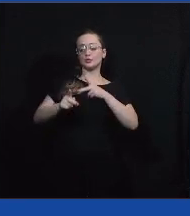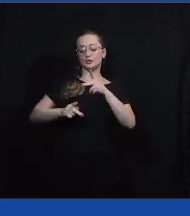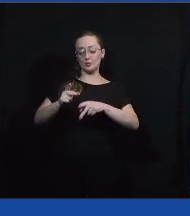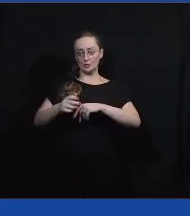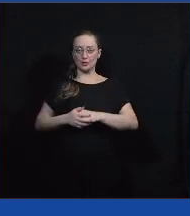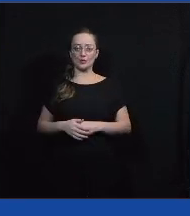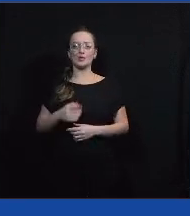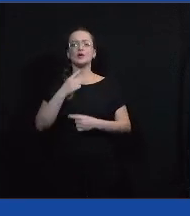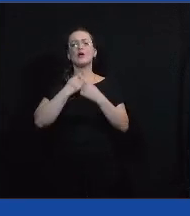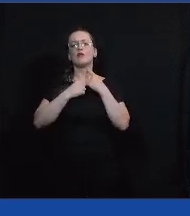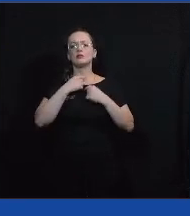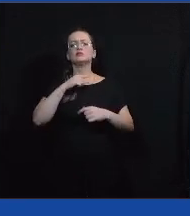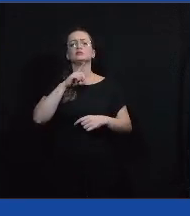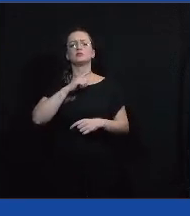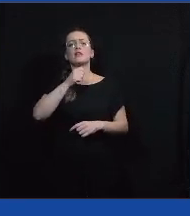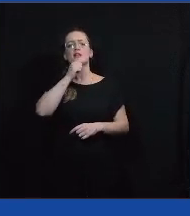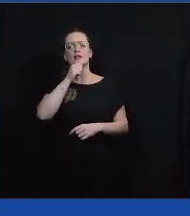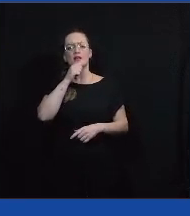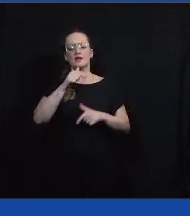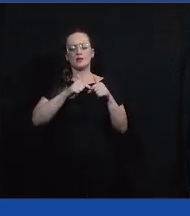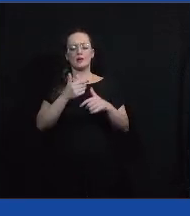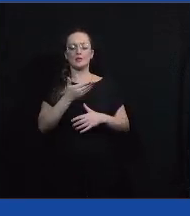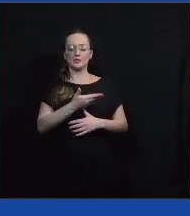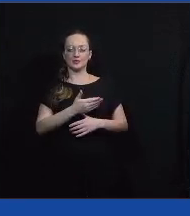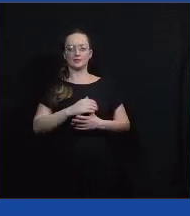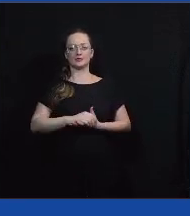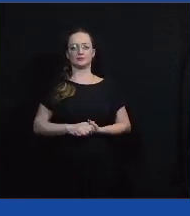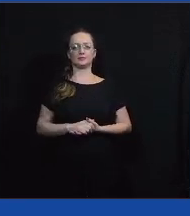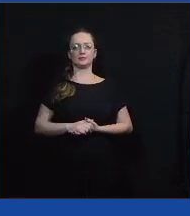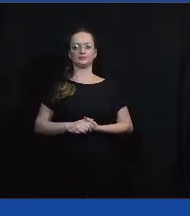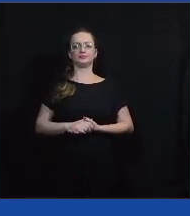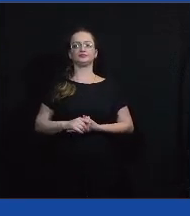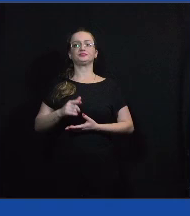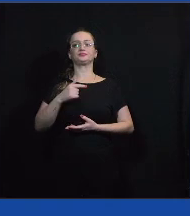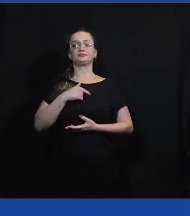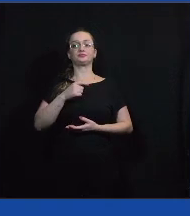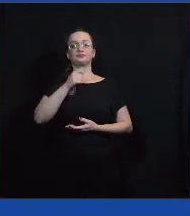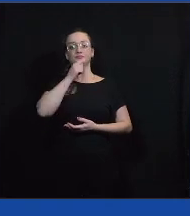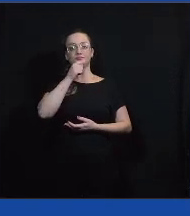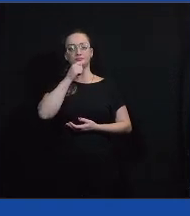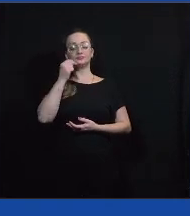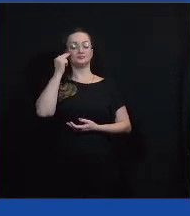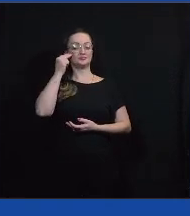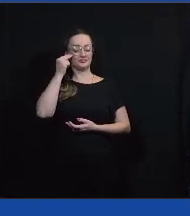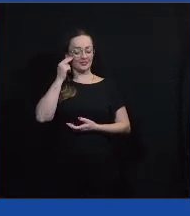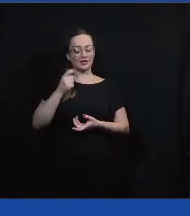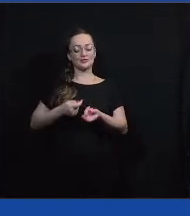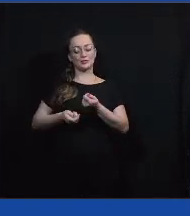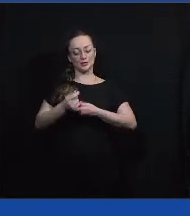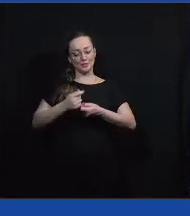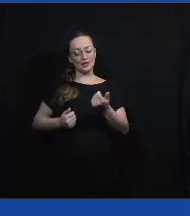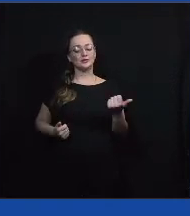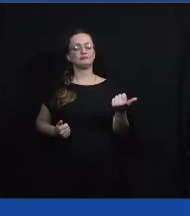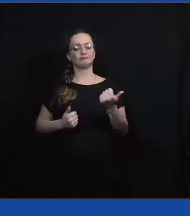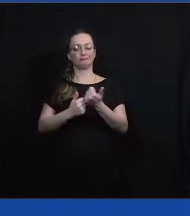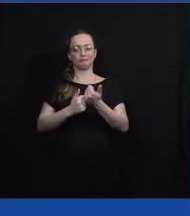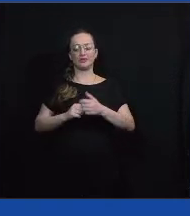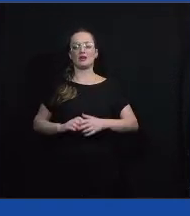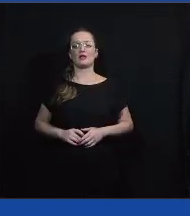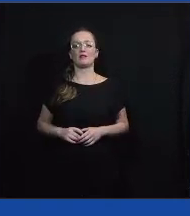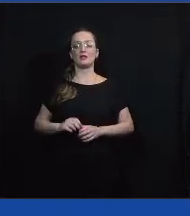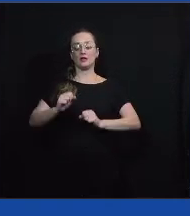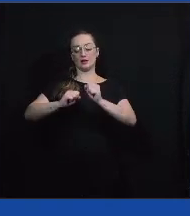muita vontade ainda de trabalhar com isso, tenho muito ainda sonho de um capitalismo sustentável, de empresas